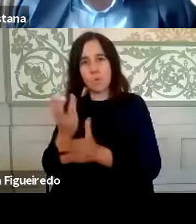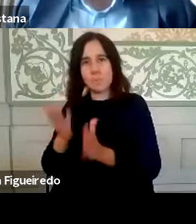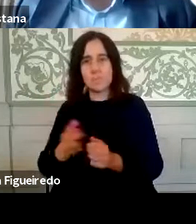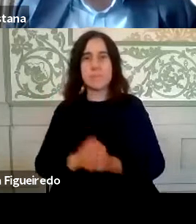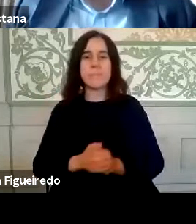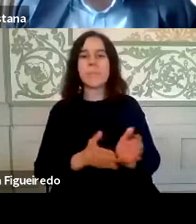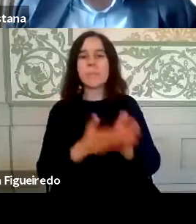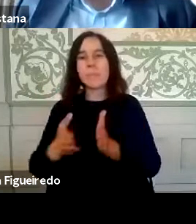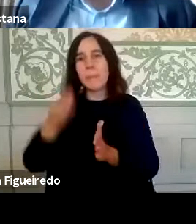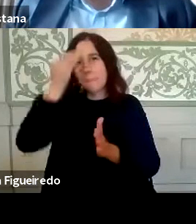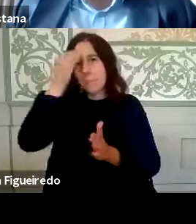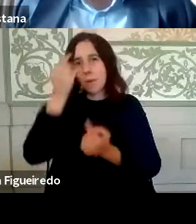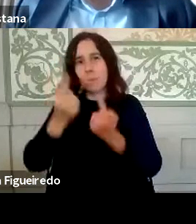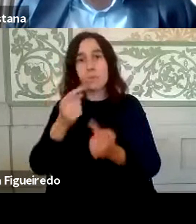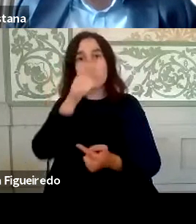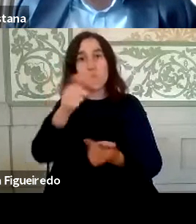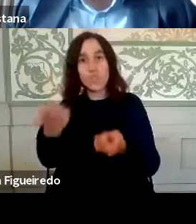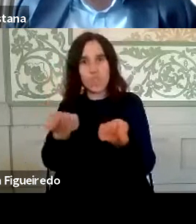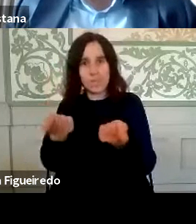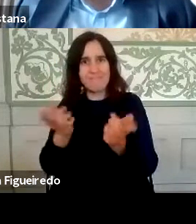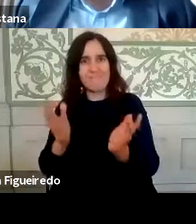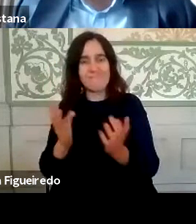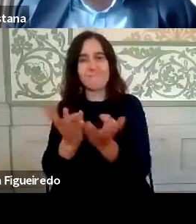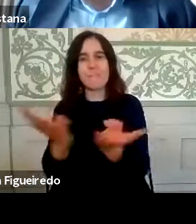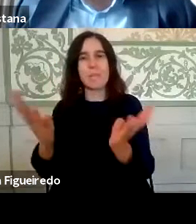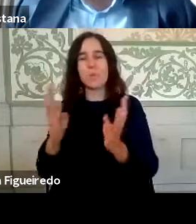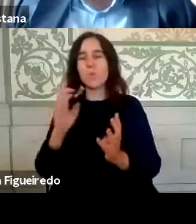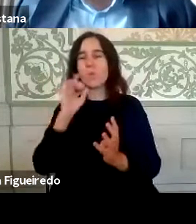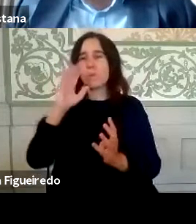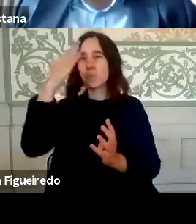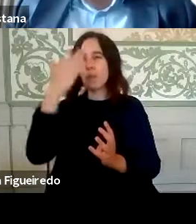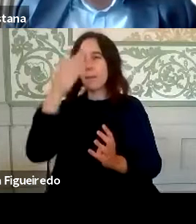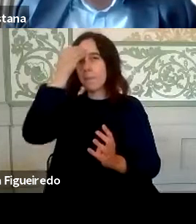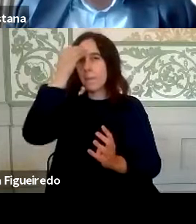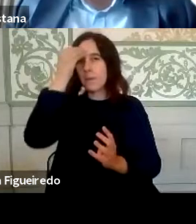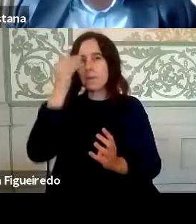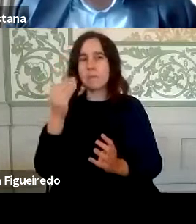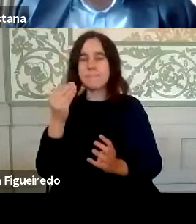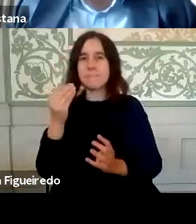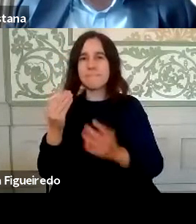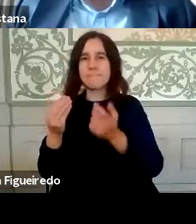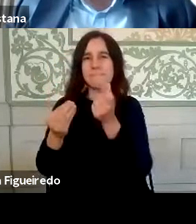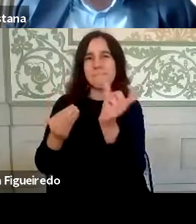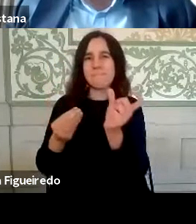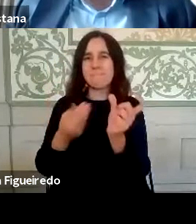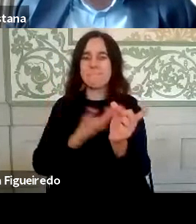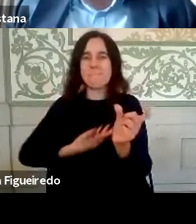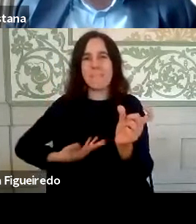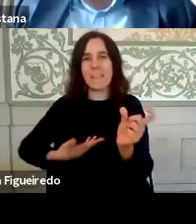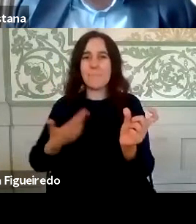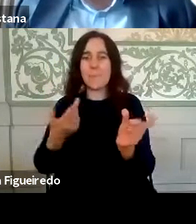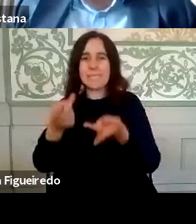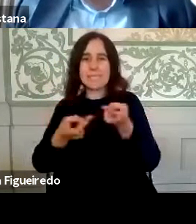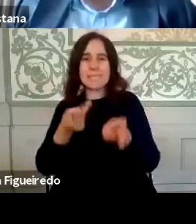alguma coisa quando estamos a gerir pessoas. E uma das coisas principais que temos que aprender, desculpe o tom quase adrenalista, mas é,